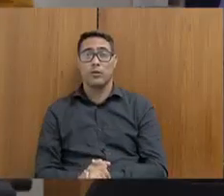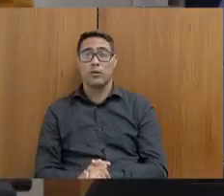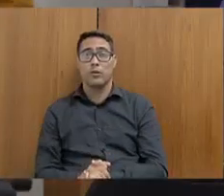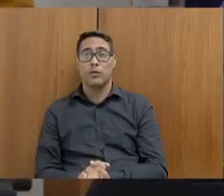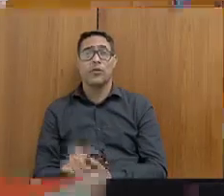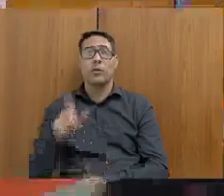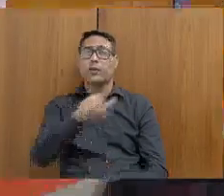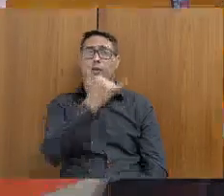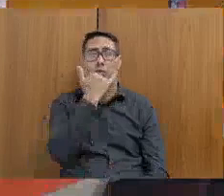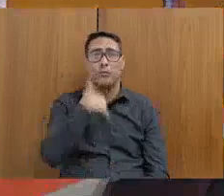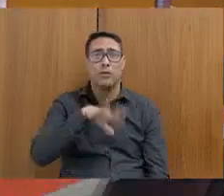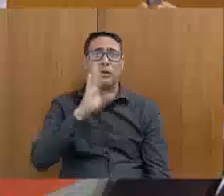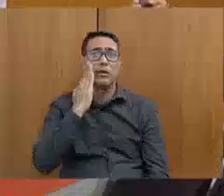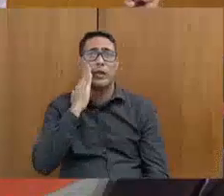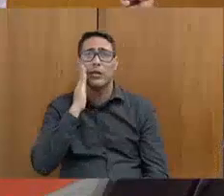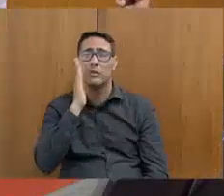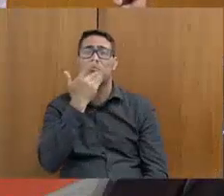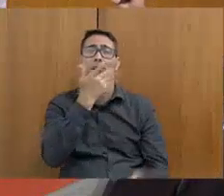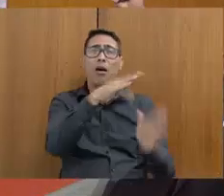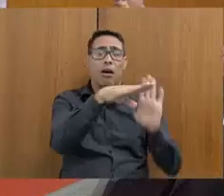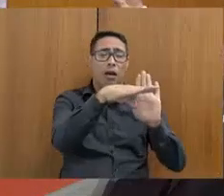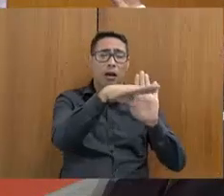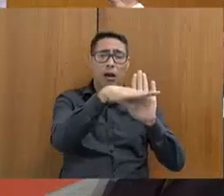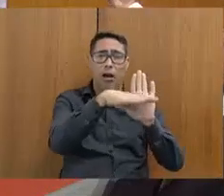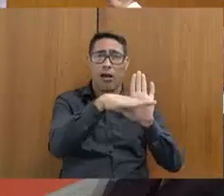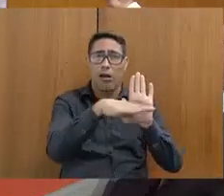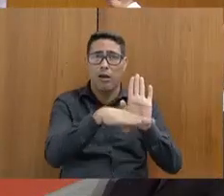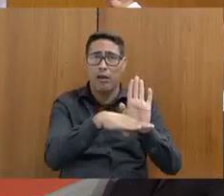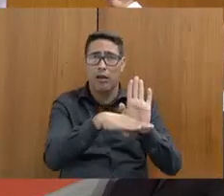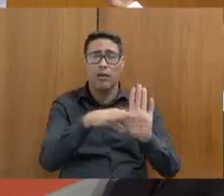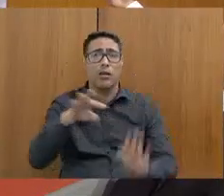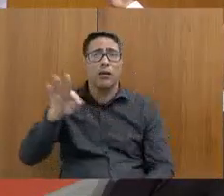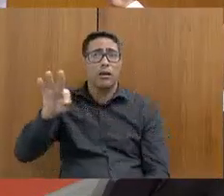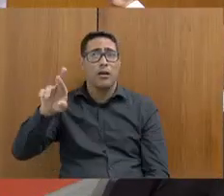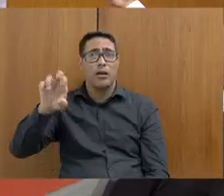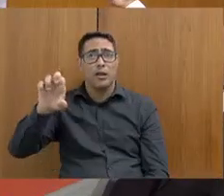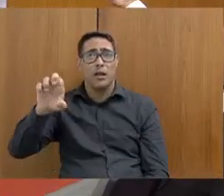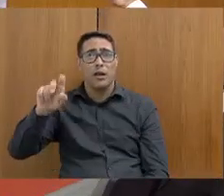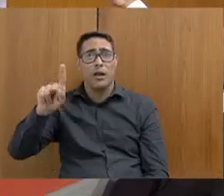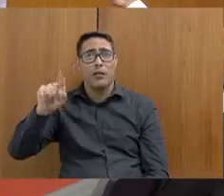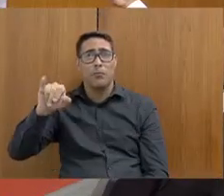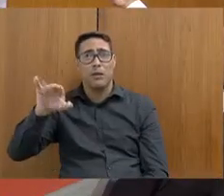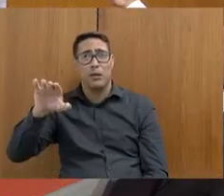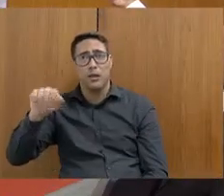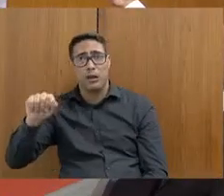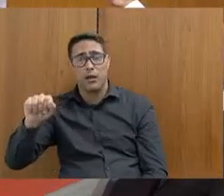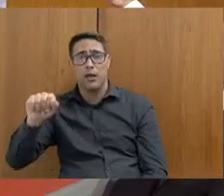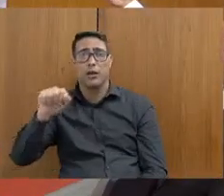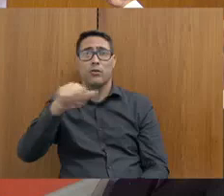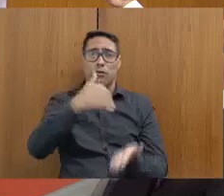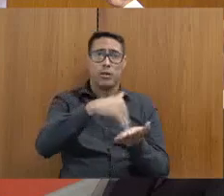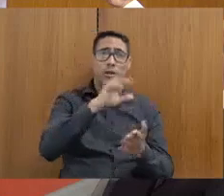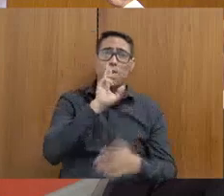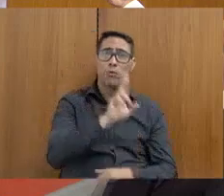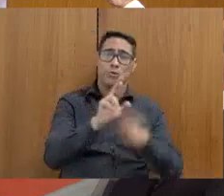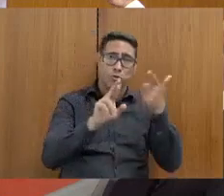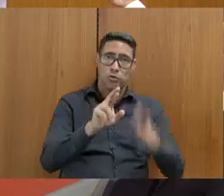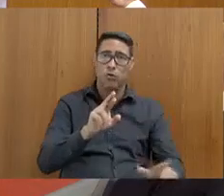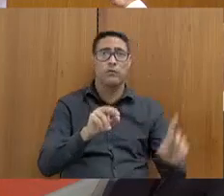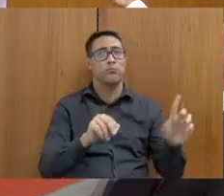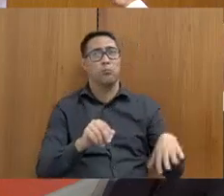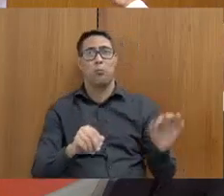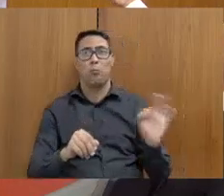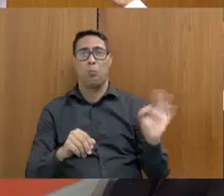entendi a regra. Depois da tréplica, o secretário responde novamente? Não, não. Não. É porque eu tinha